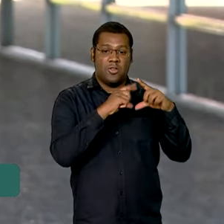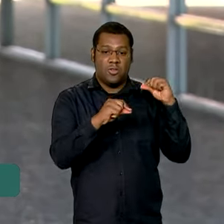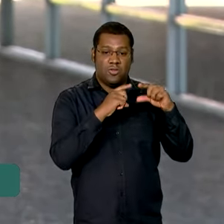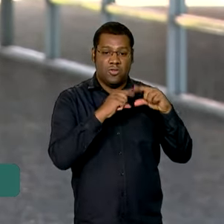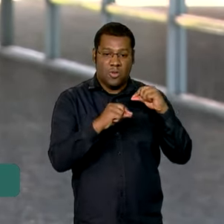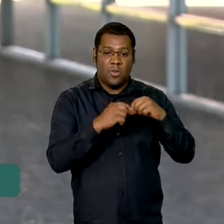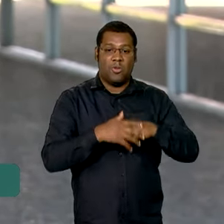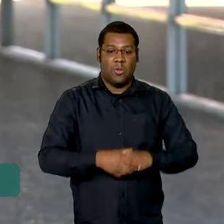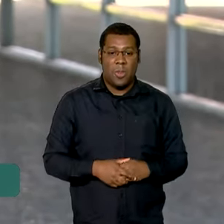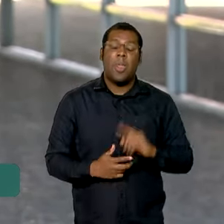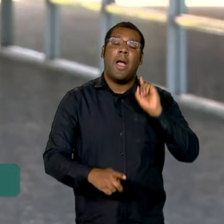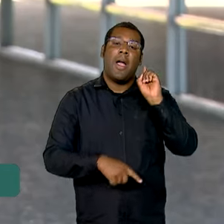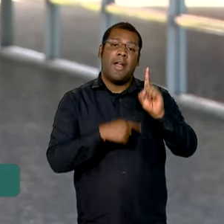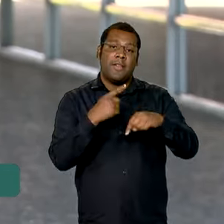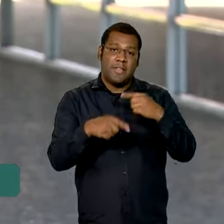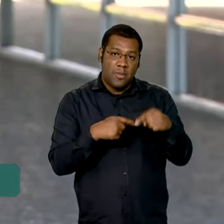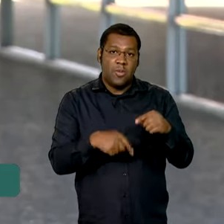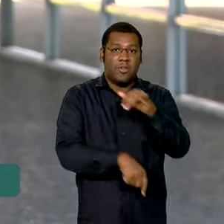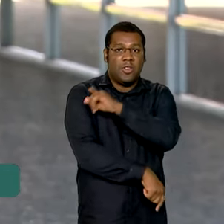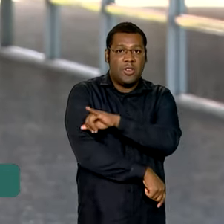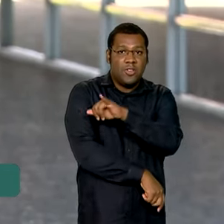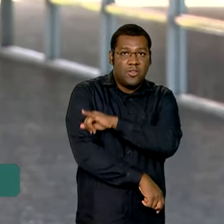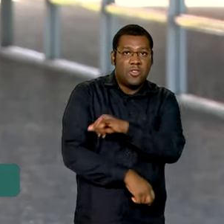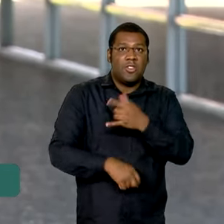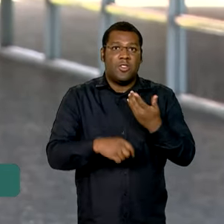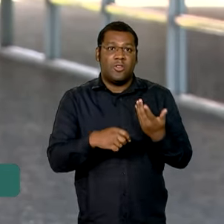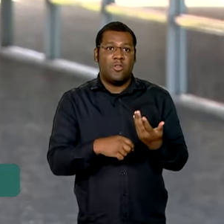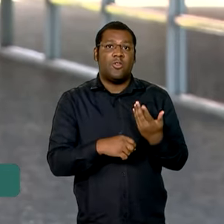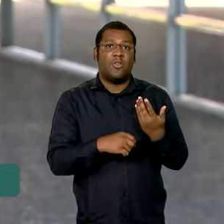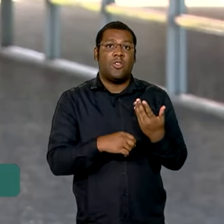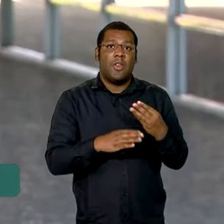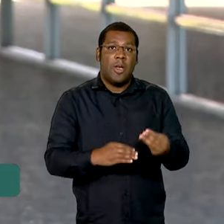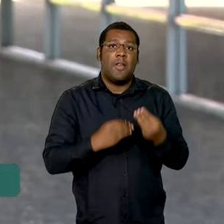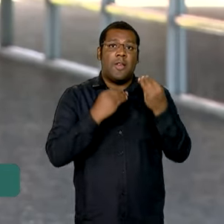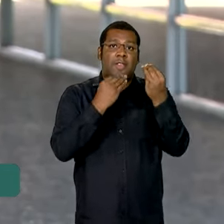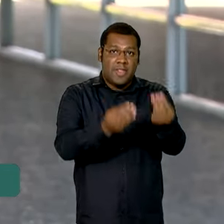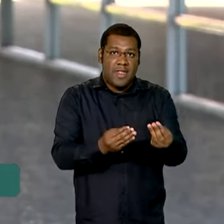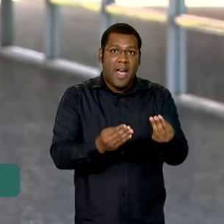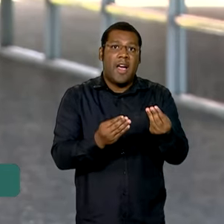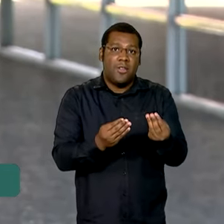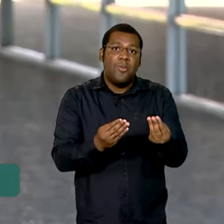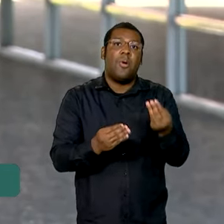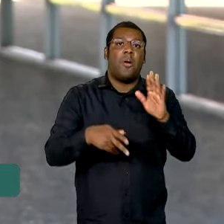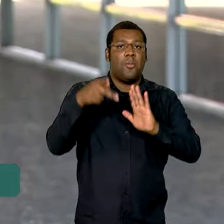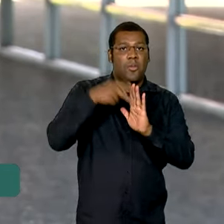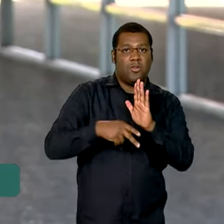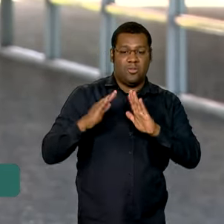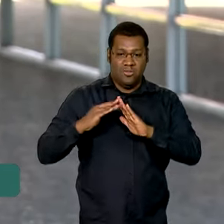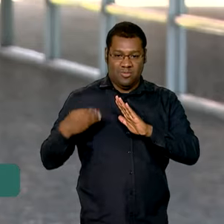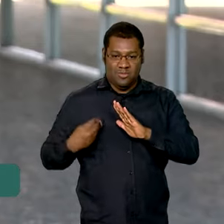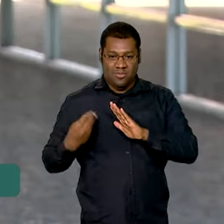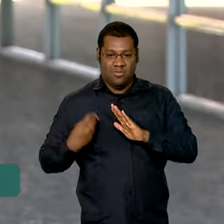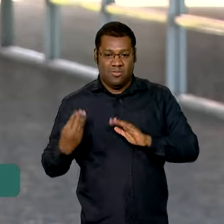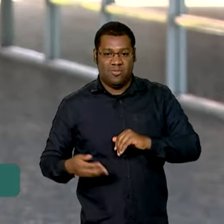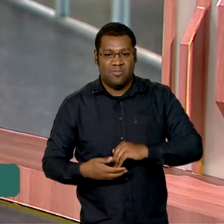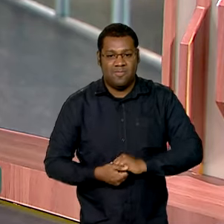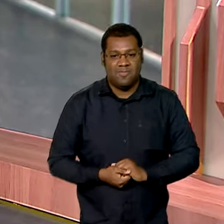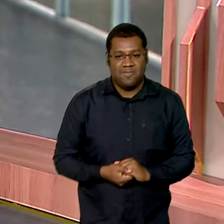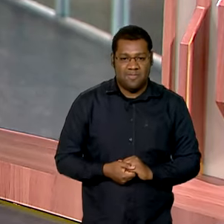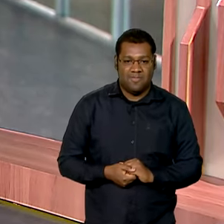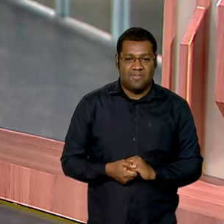segue para o Rio de Janeiro, onde deve entregar habitações, entregar casas do programa Minha Casa Minha Vida. Voltamos com você.